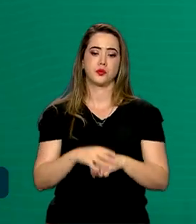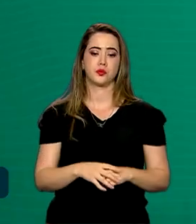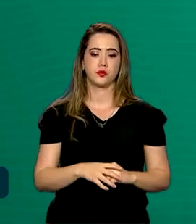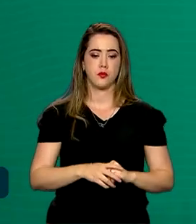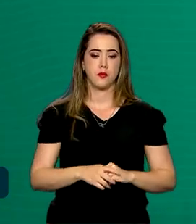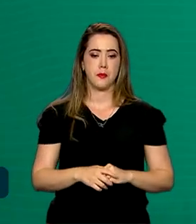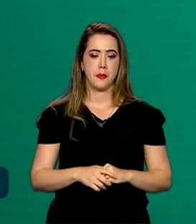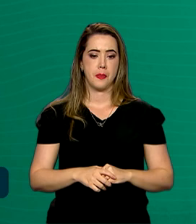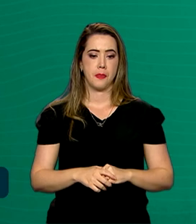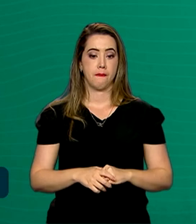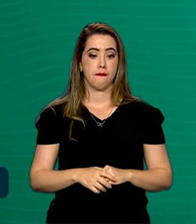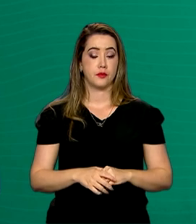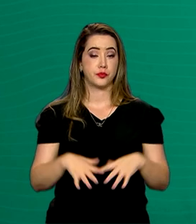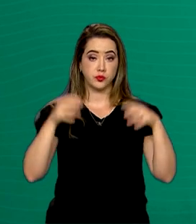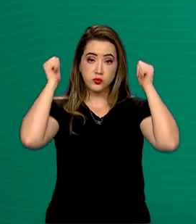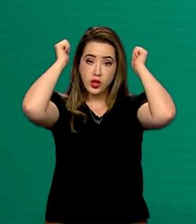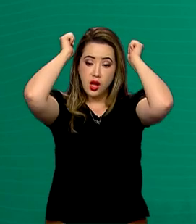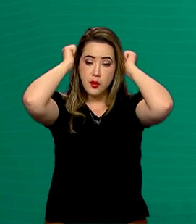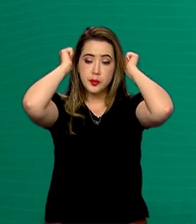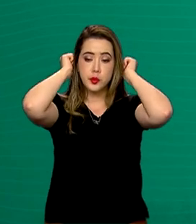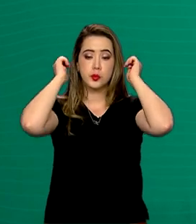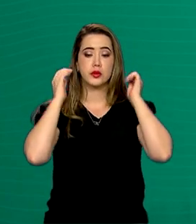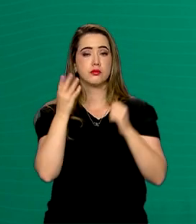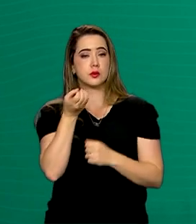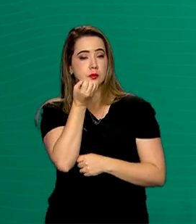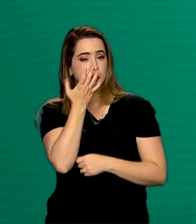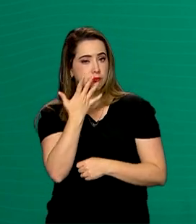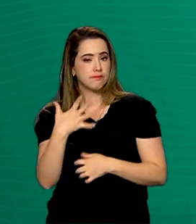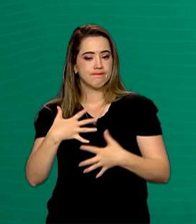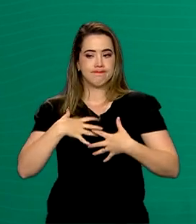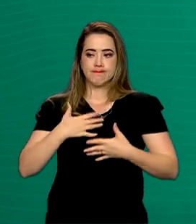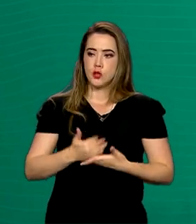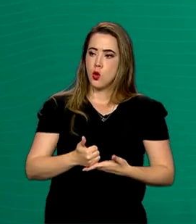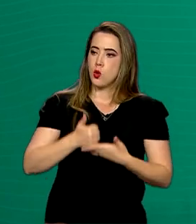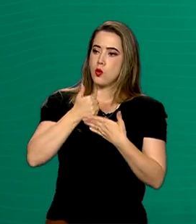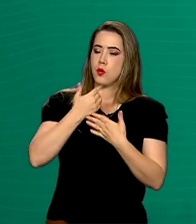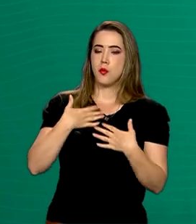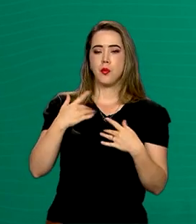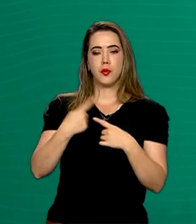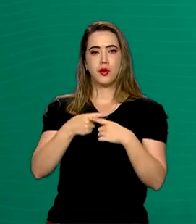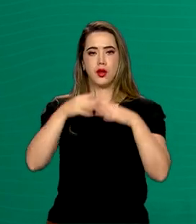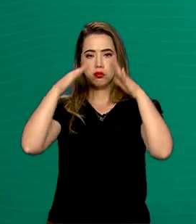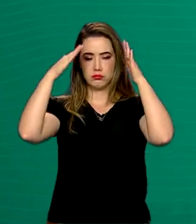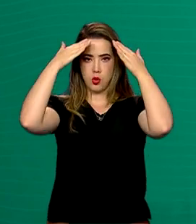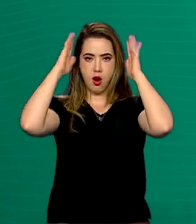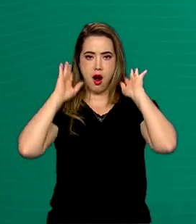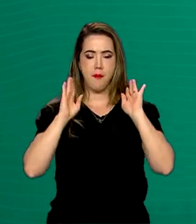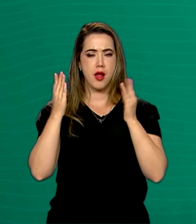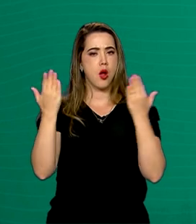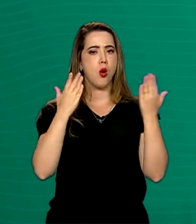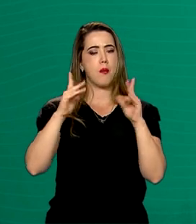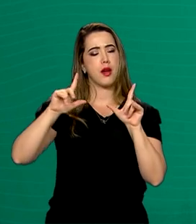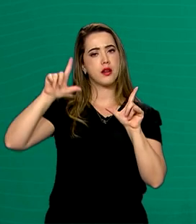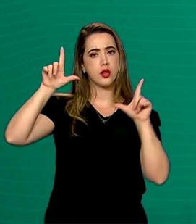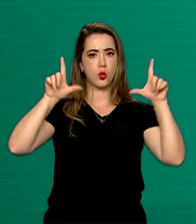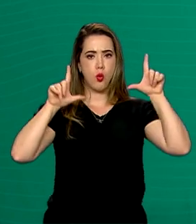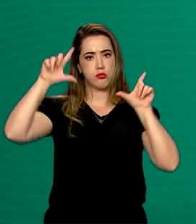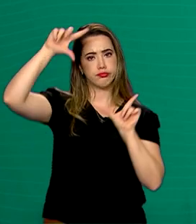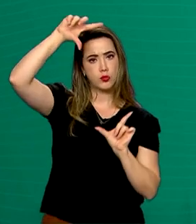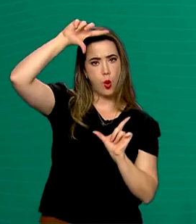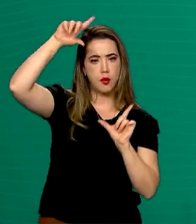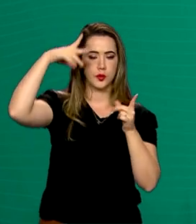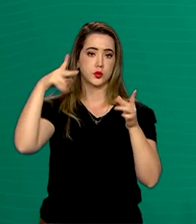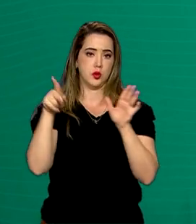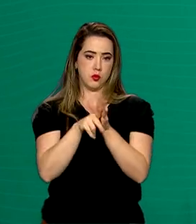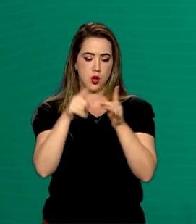dá um ânimo maior porque o seu cabelo é a sua moldura, é uma das partes que faz com que